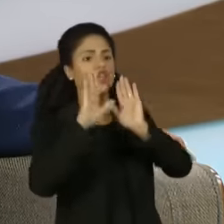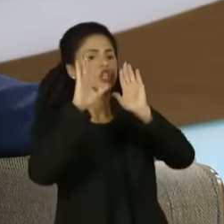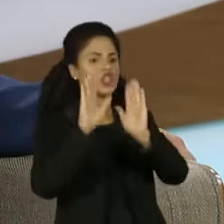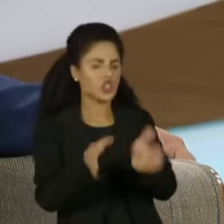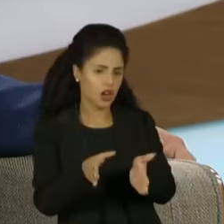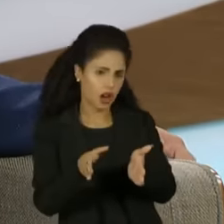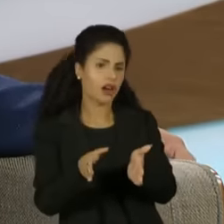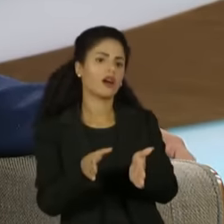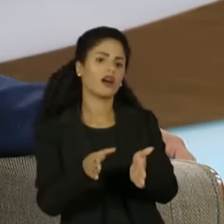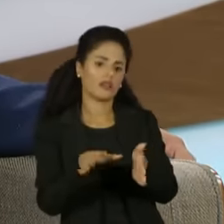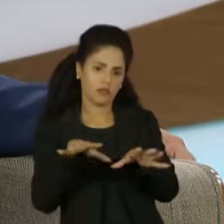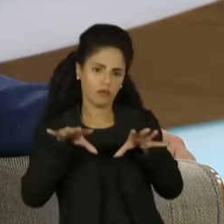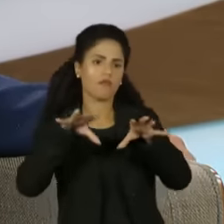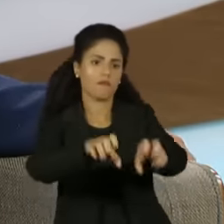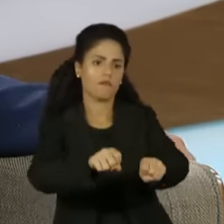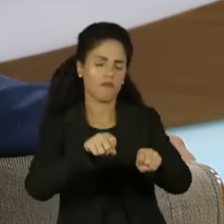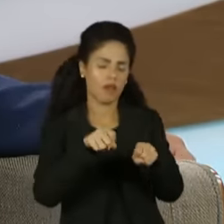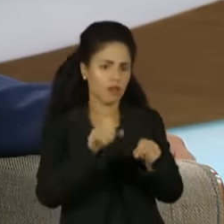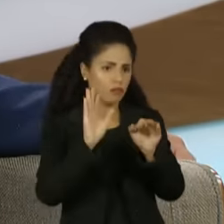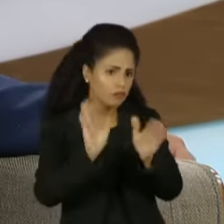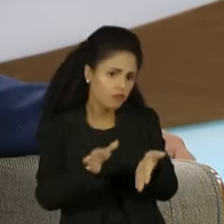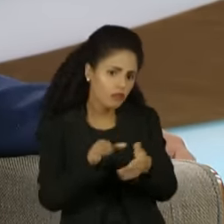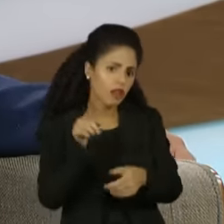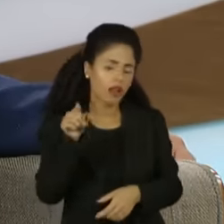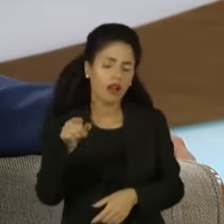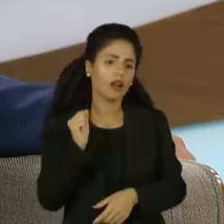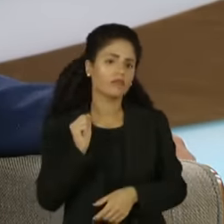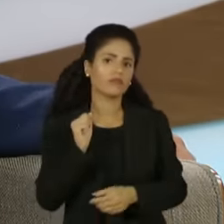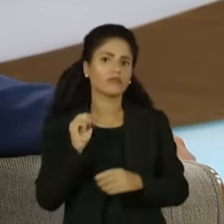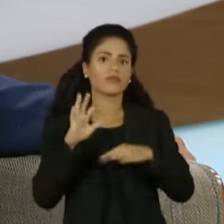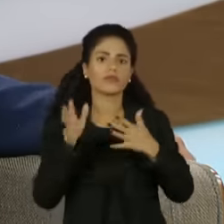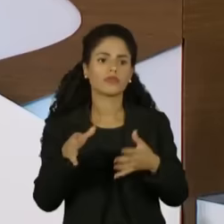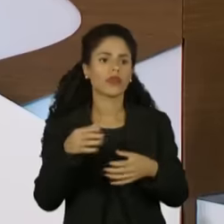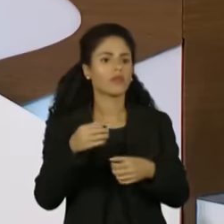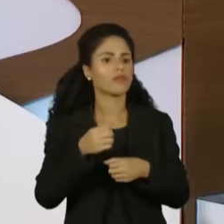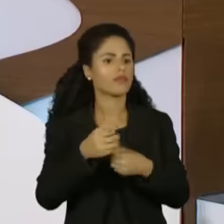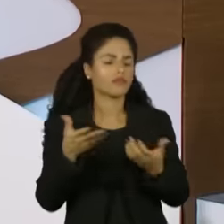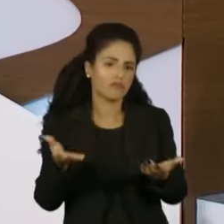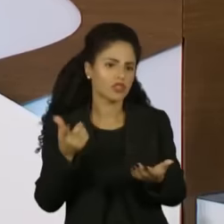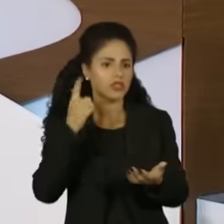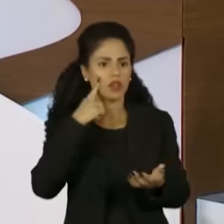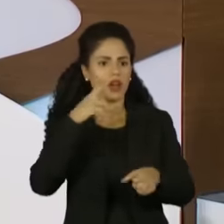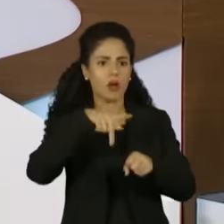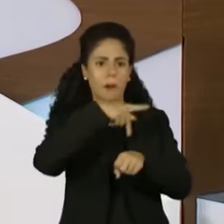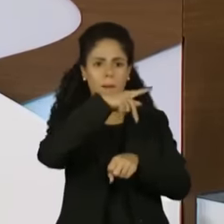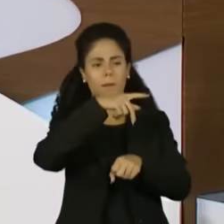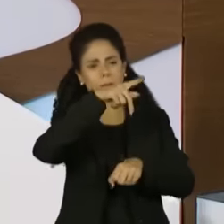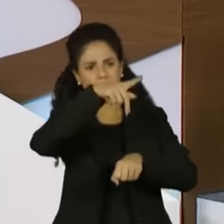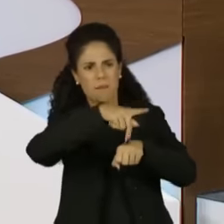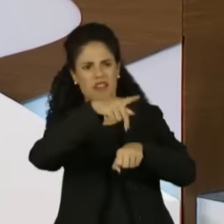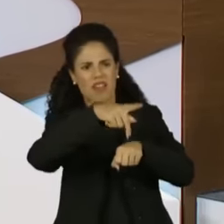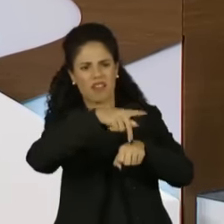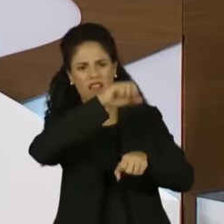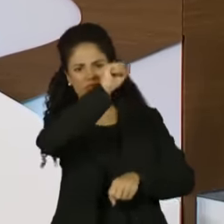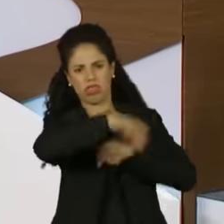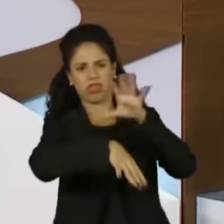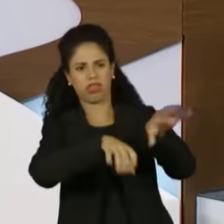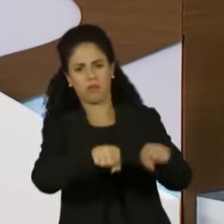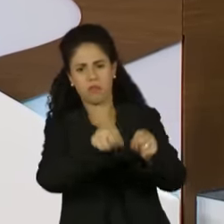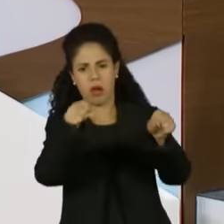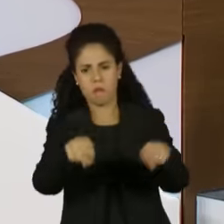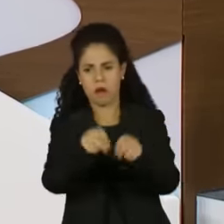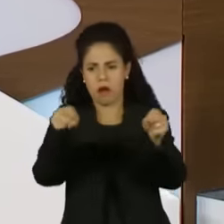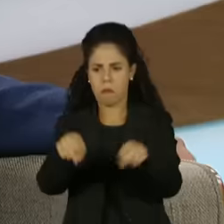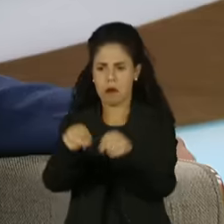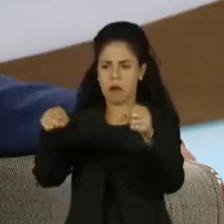do Congresso Nacional, que todos nós repudiamos a depredação, a barbárie, aliás, a direita